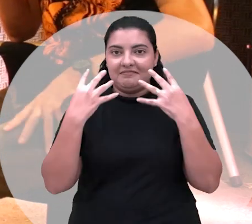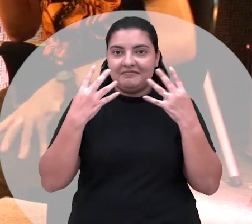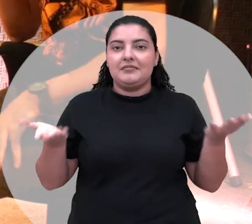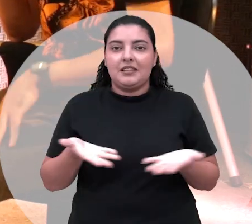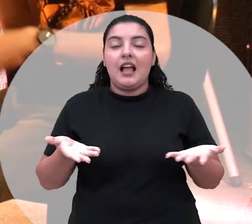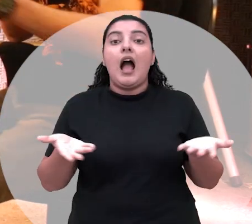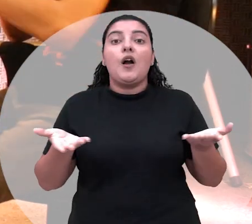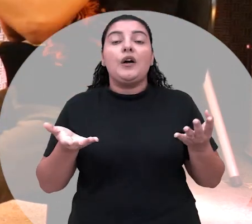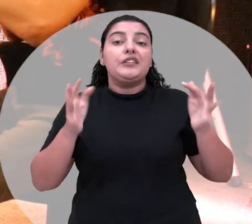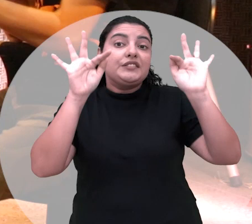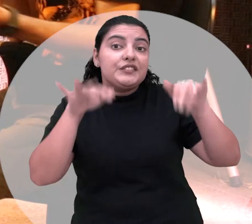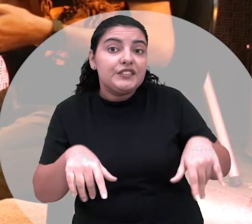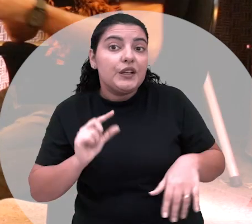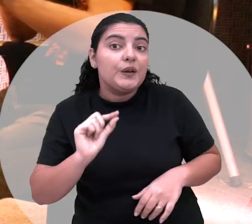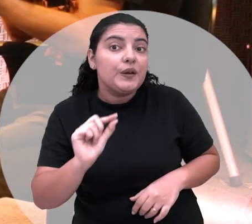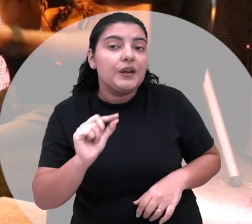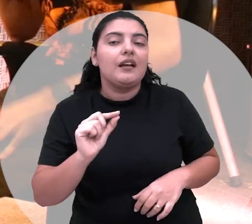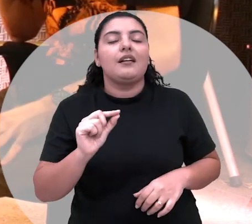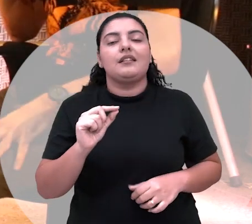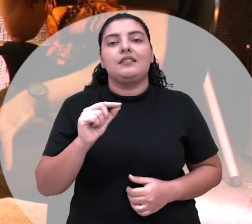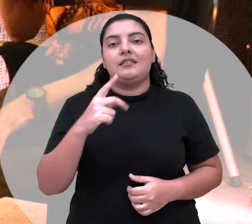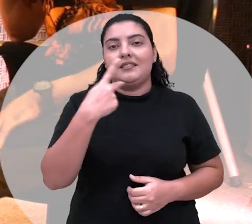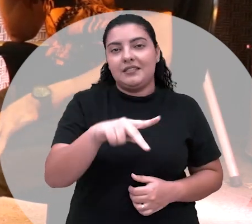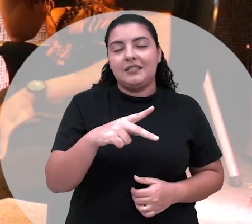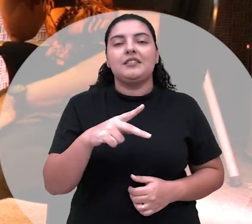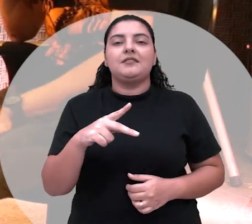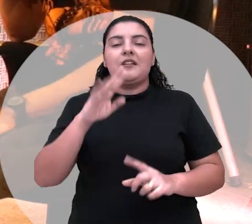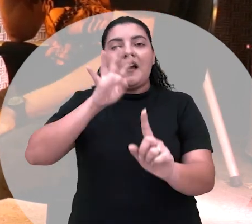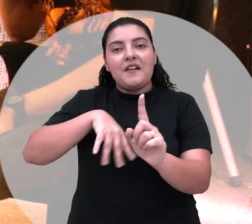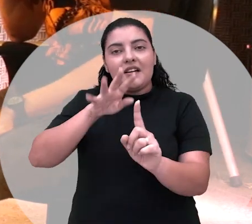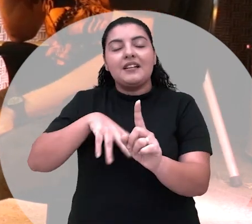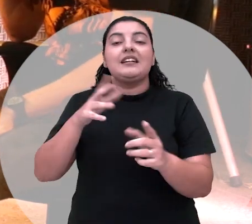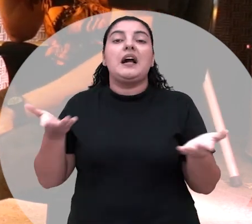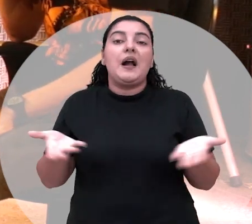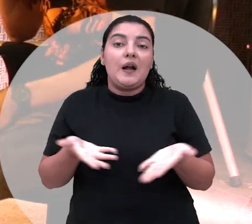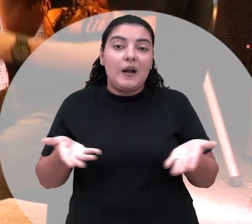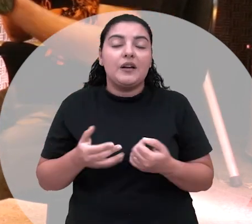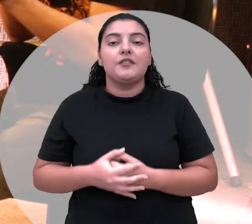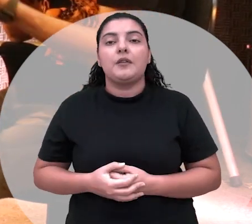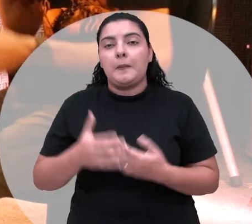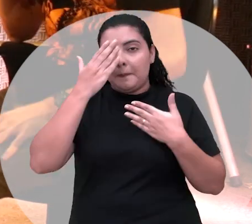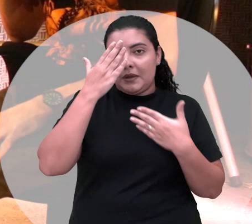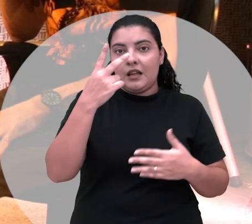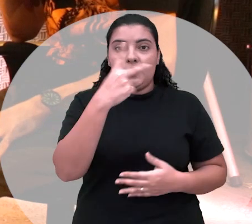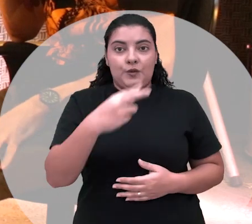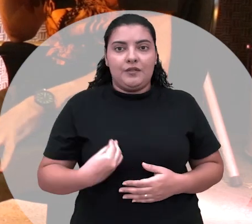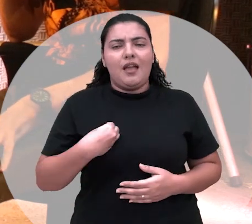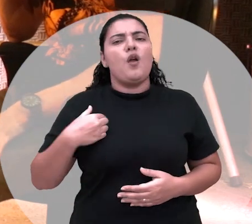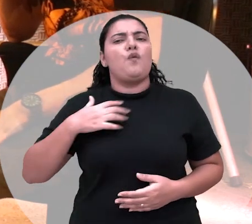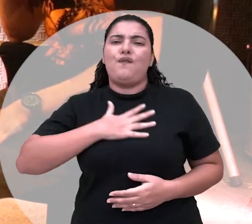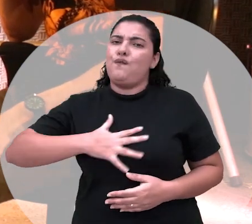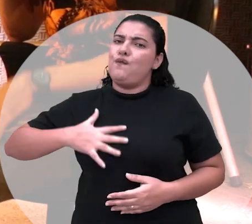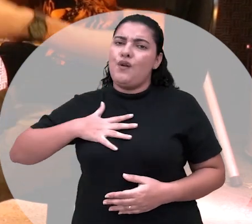Jac então pra terminar assim com com esse axé e com essa reverência que a senhora fez aqui pra gente eu também agradeço demais é uma satisfação